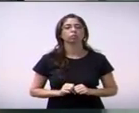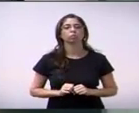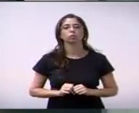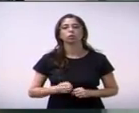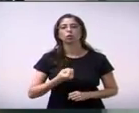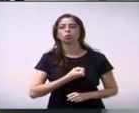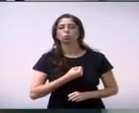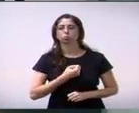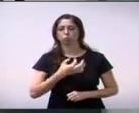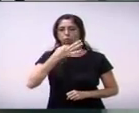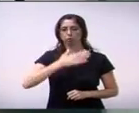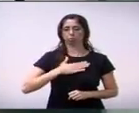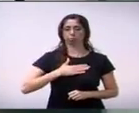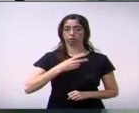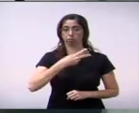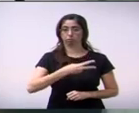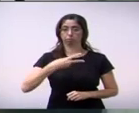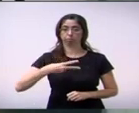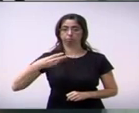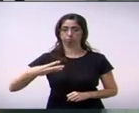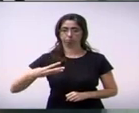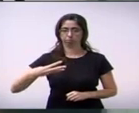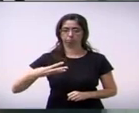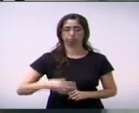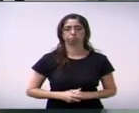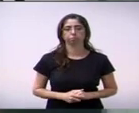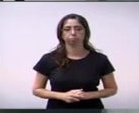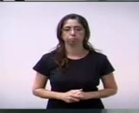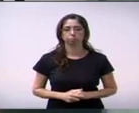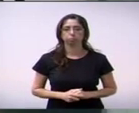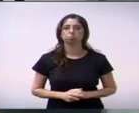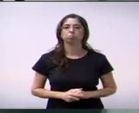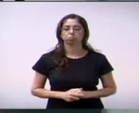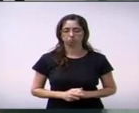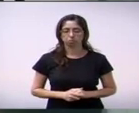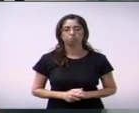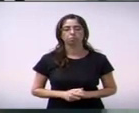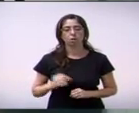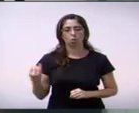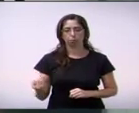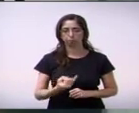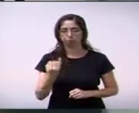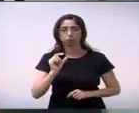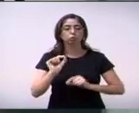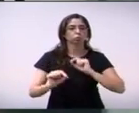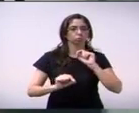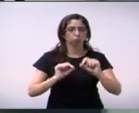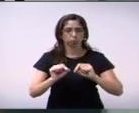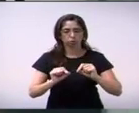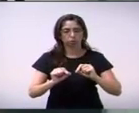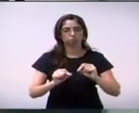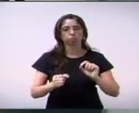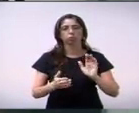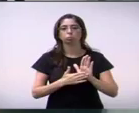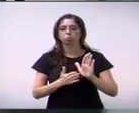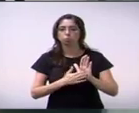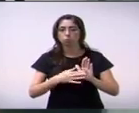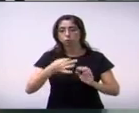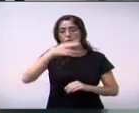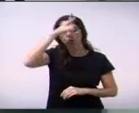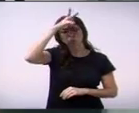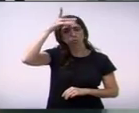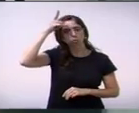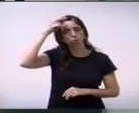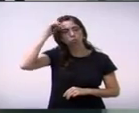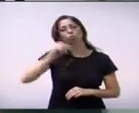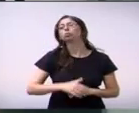223, uma indicação muito interessante, propõe ao executivo estudo de viabilidade,